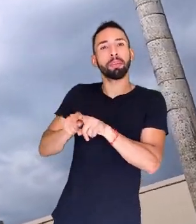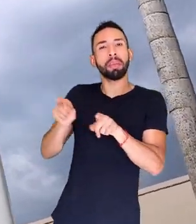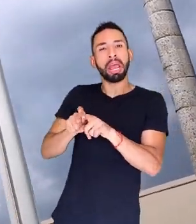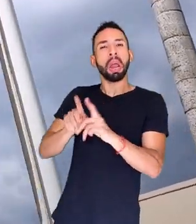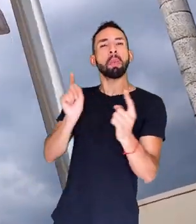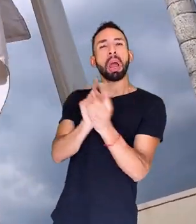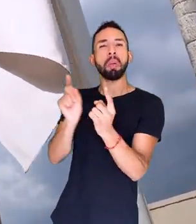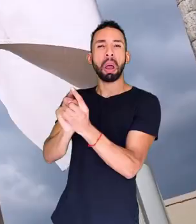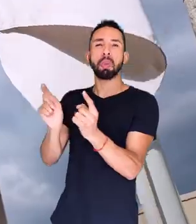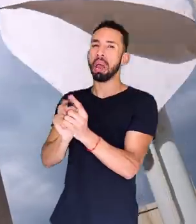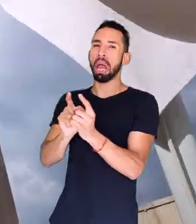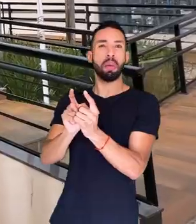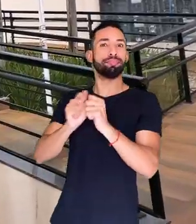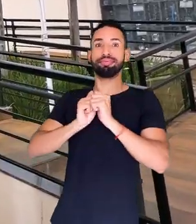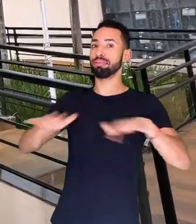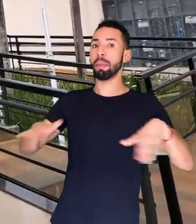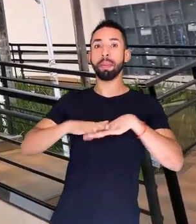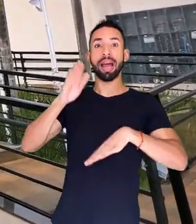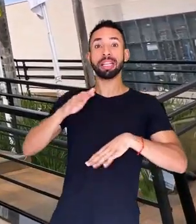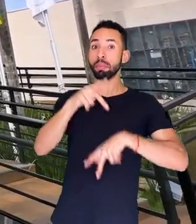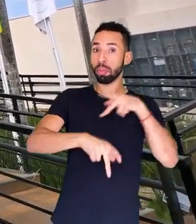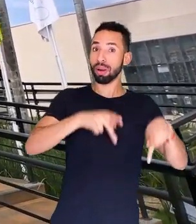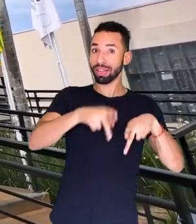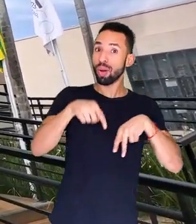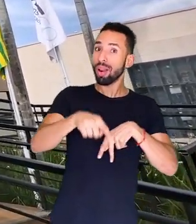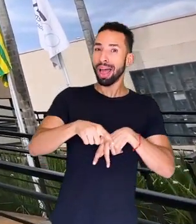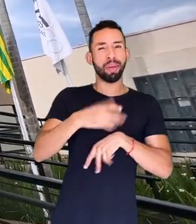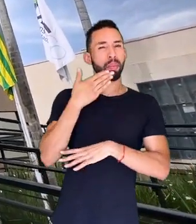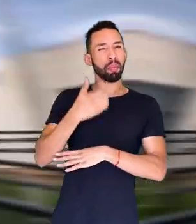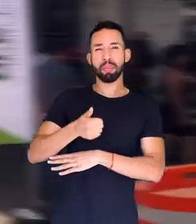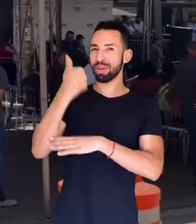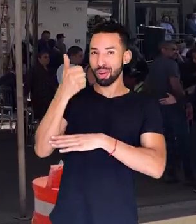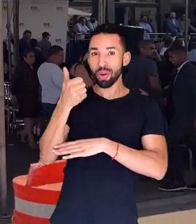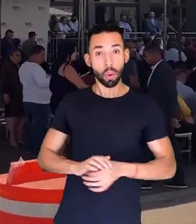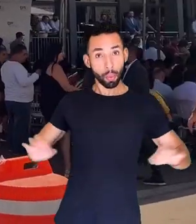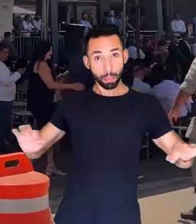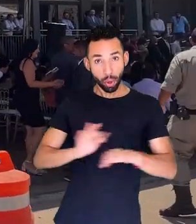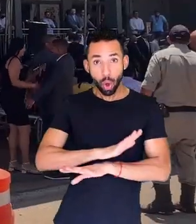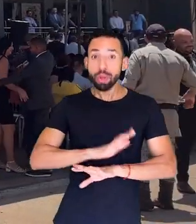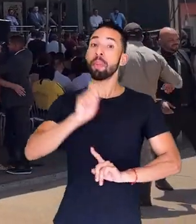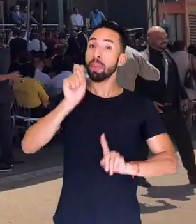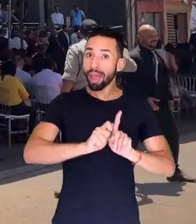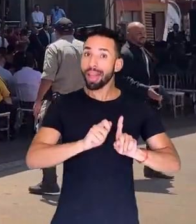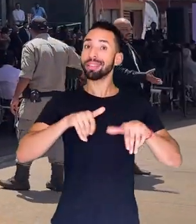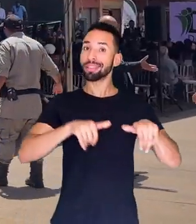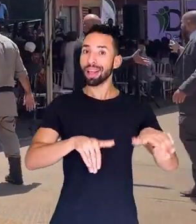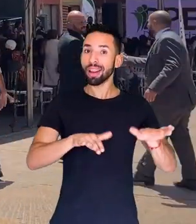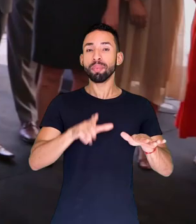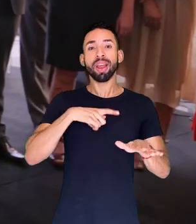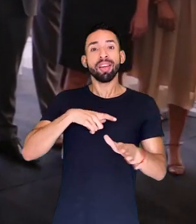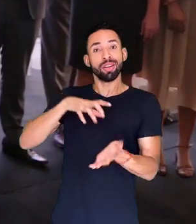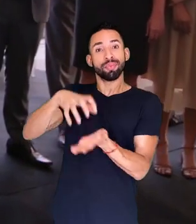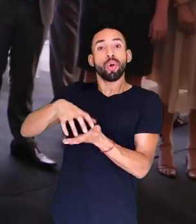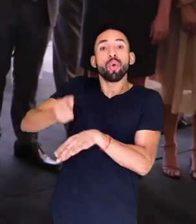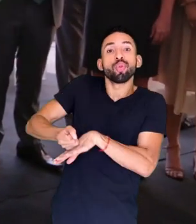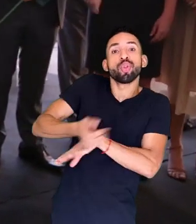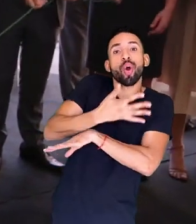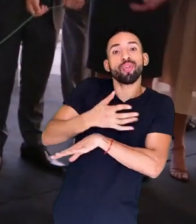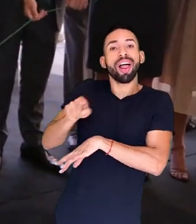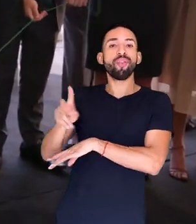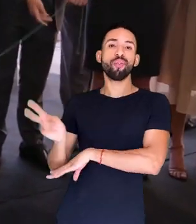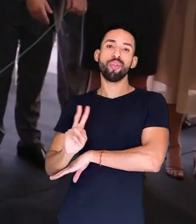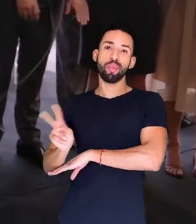foi ampliada, o que beneficiou diretamente a população do município. Logo em seguida, em setembro, foi inaugurada a